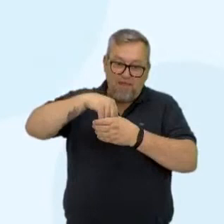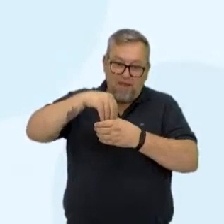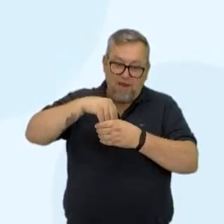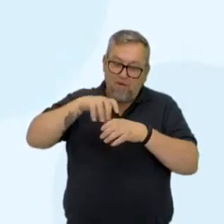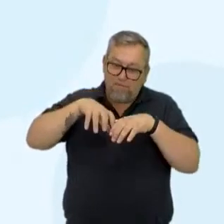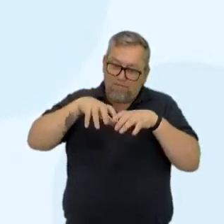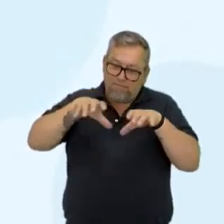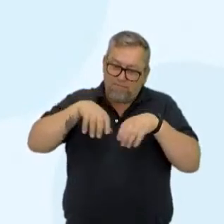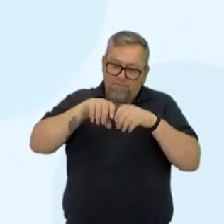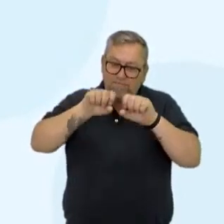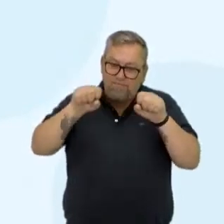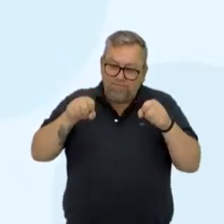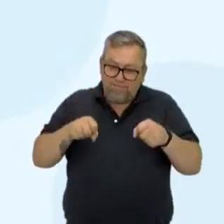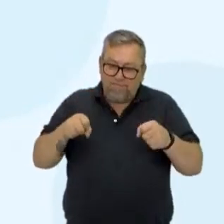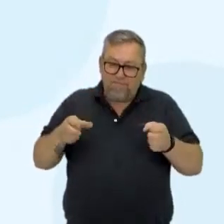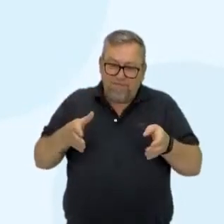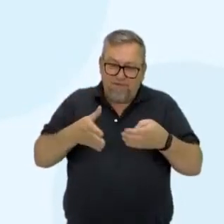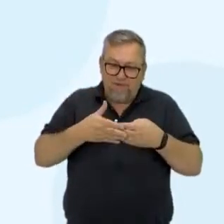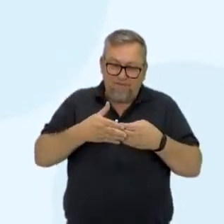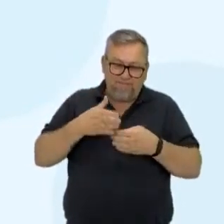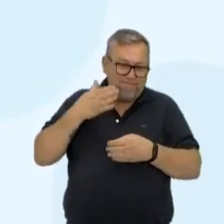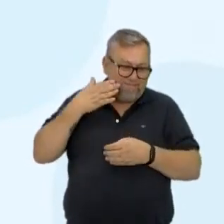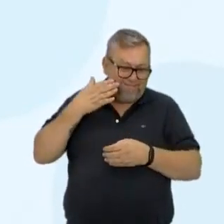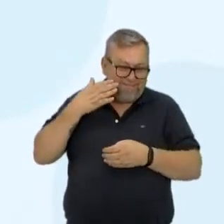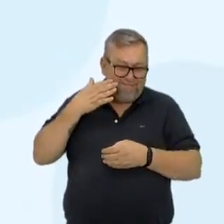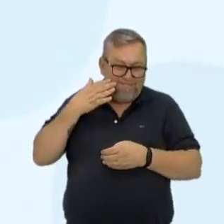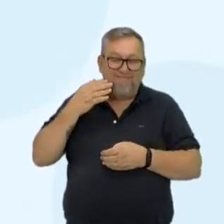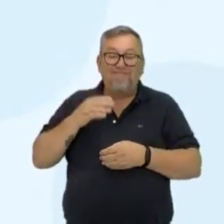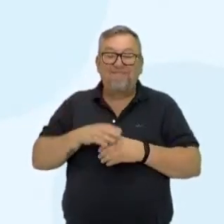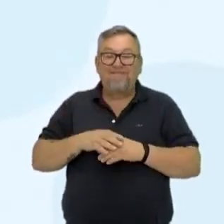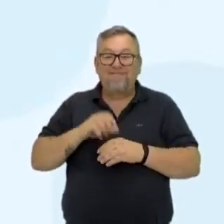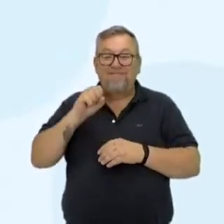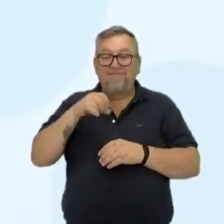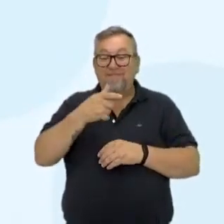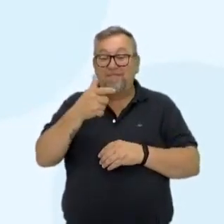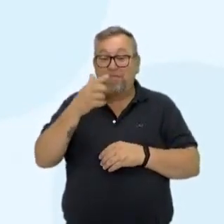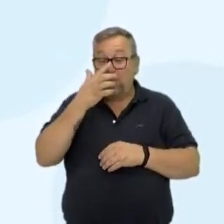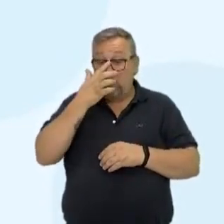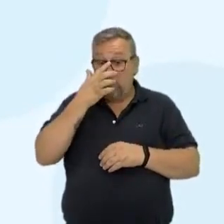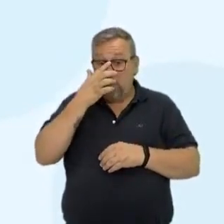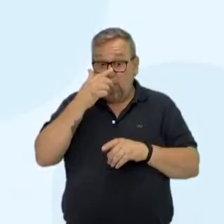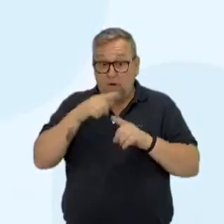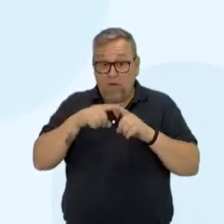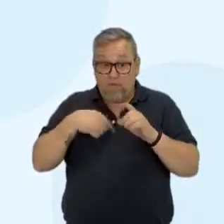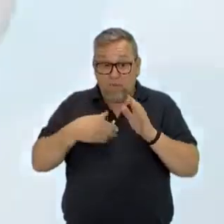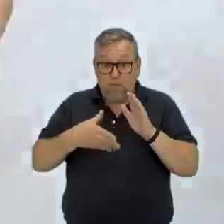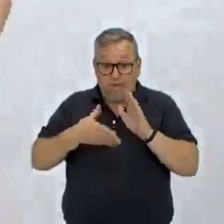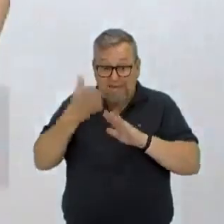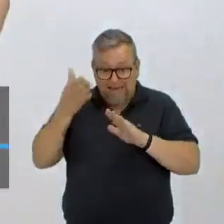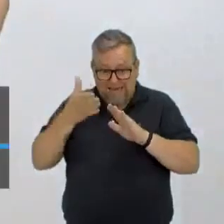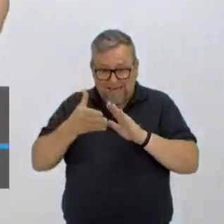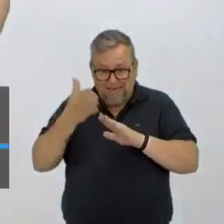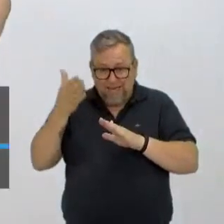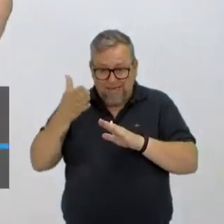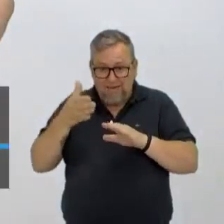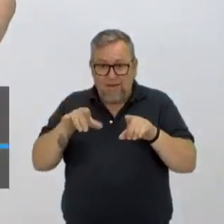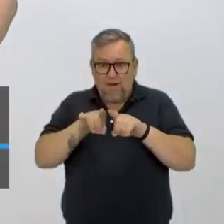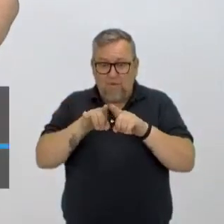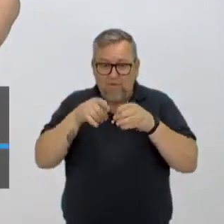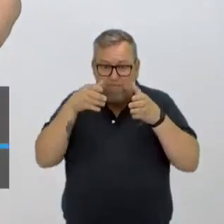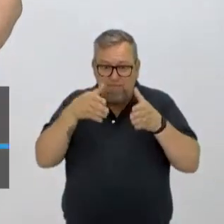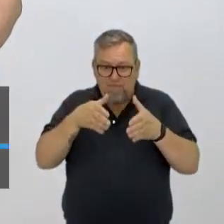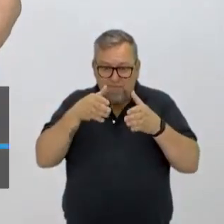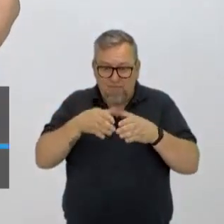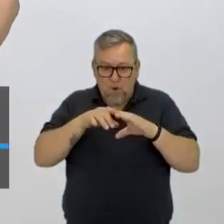sisteminha fechadinho. Já sacou o que eu estou querendo dizer? Se você não tem escape das moléculas e você fica concentrando